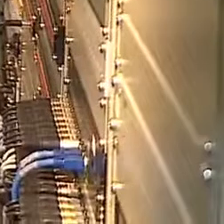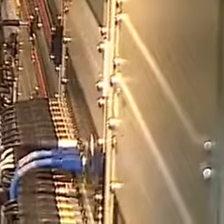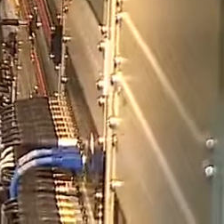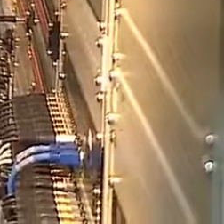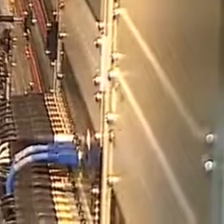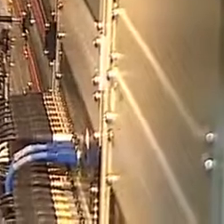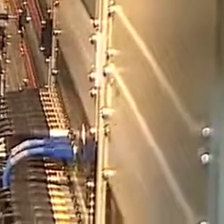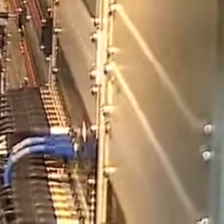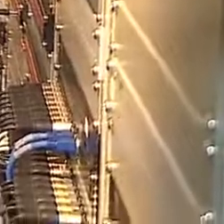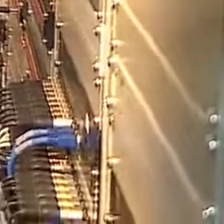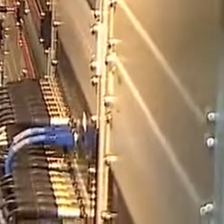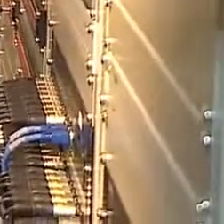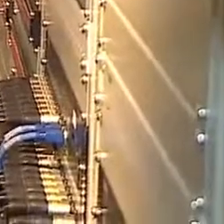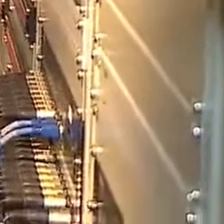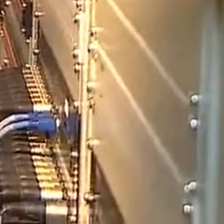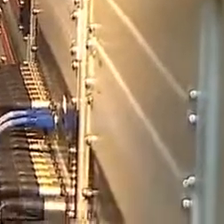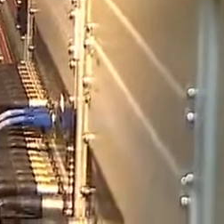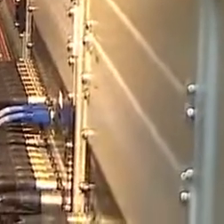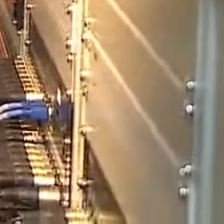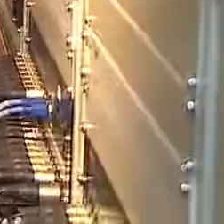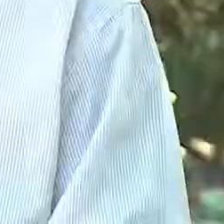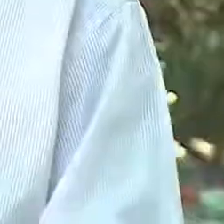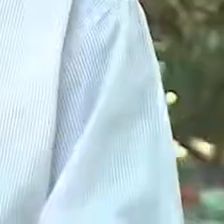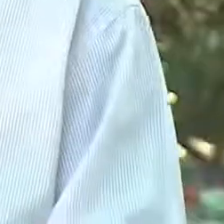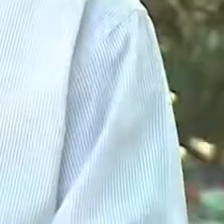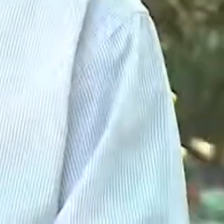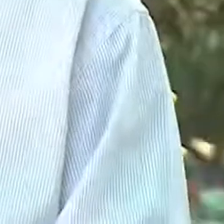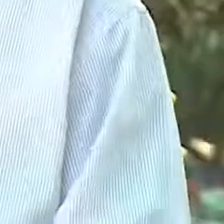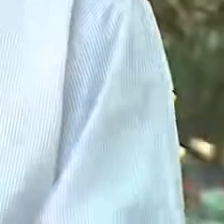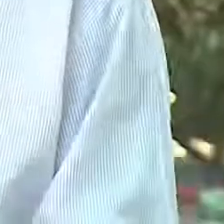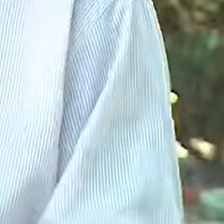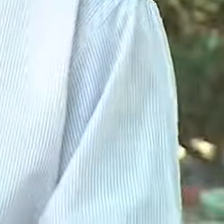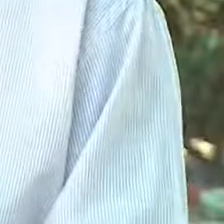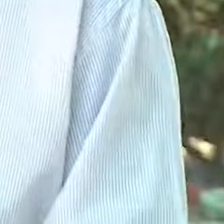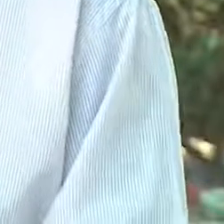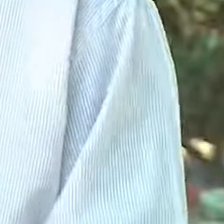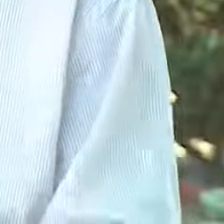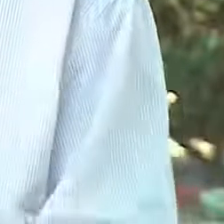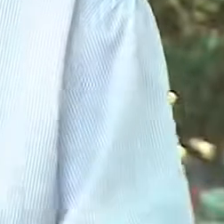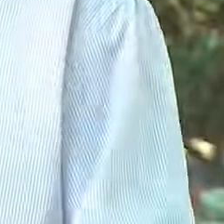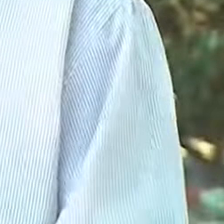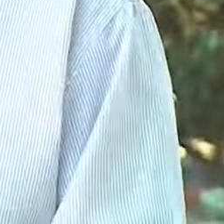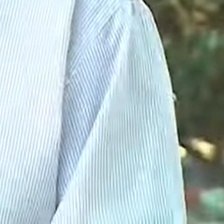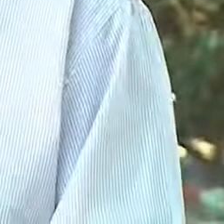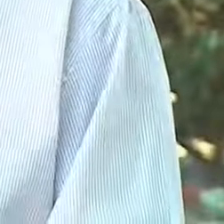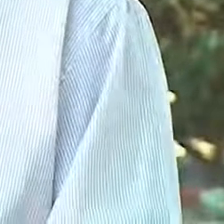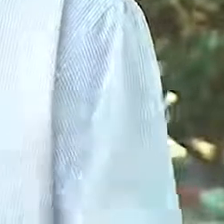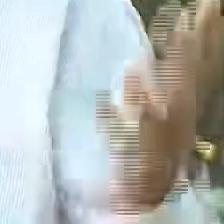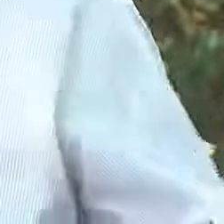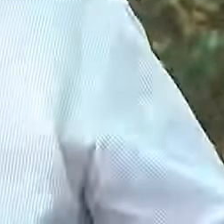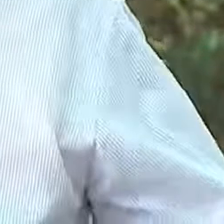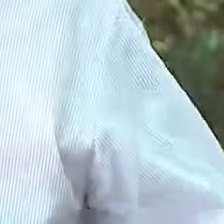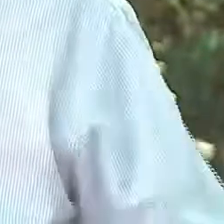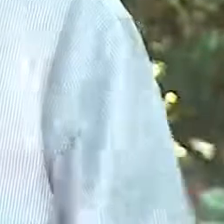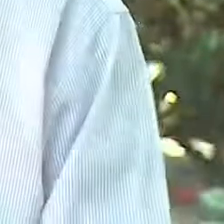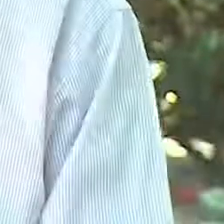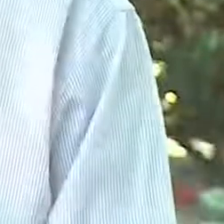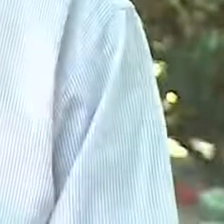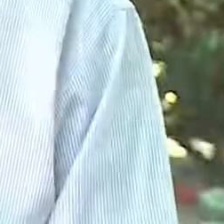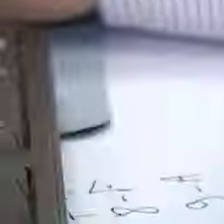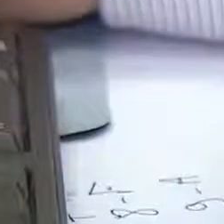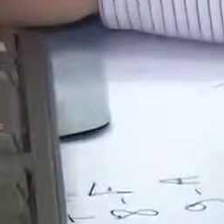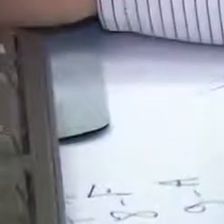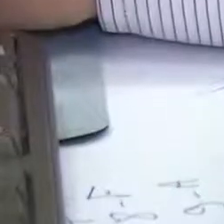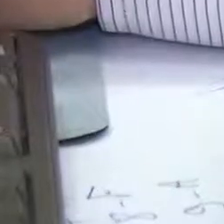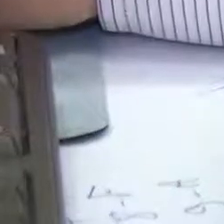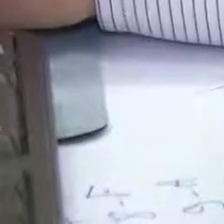Em 87, houve o acidente com o Césio. Em 91, visita do Papa, outro evento internacional, fizemos aqui também